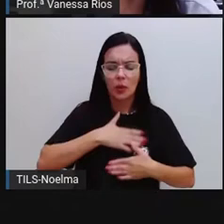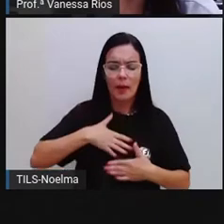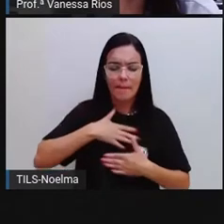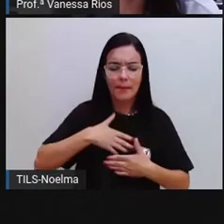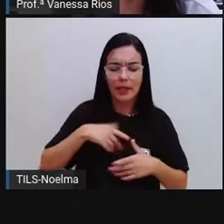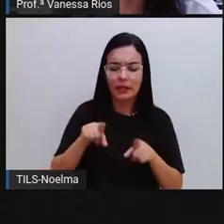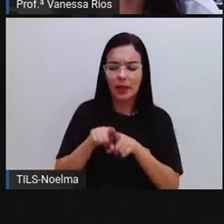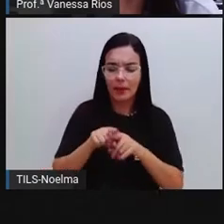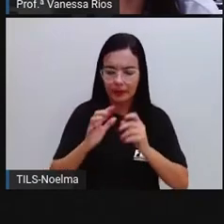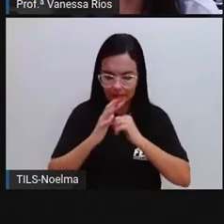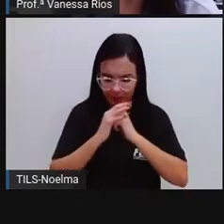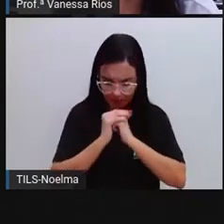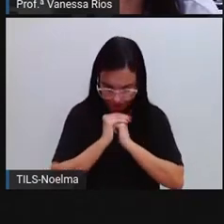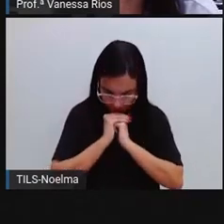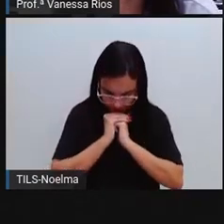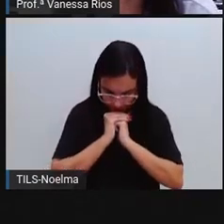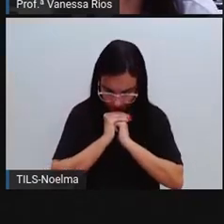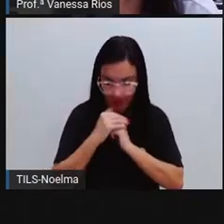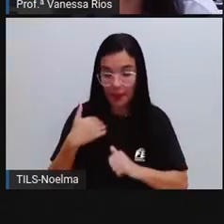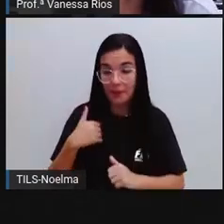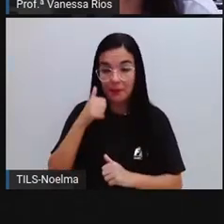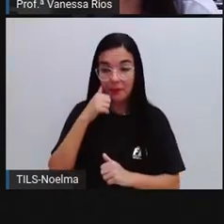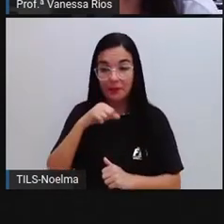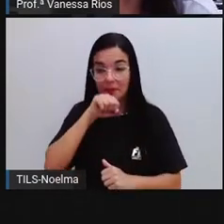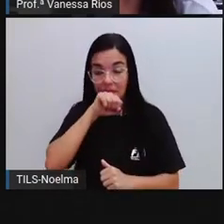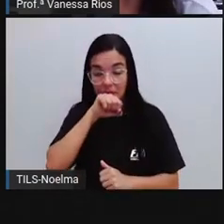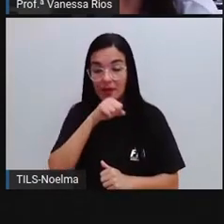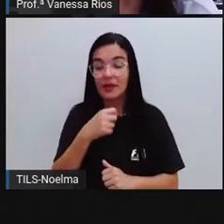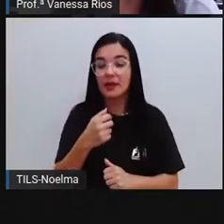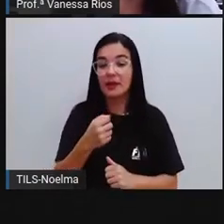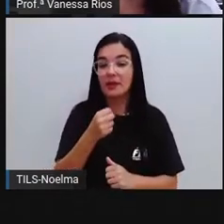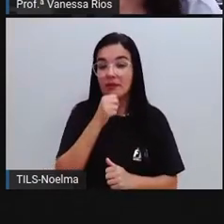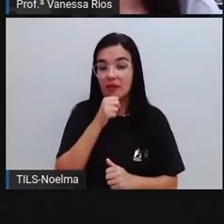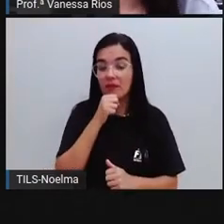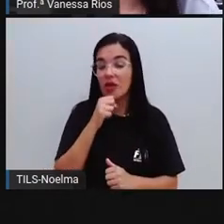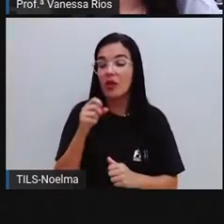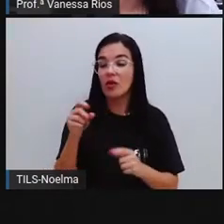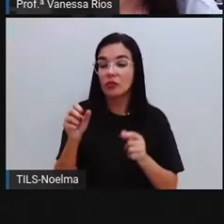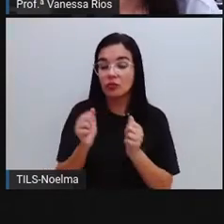tia rezavam todas as tardes às seis horas.